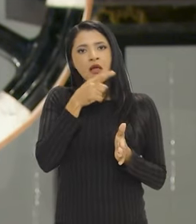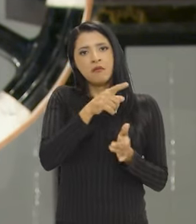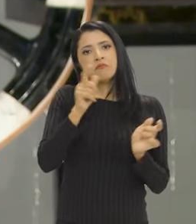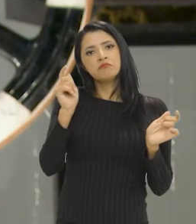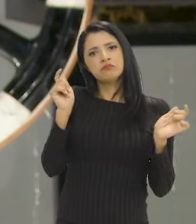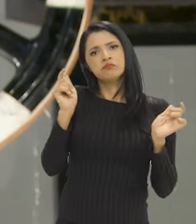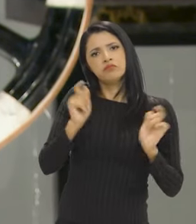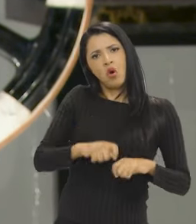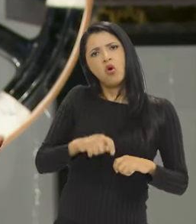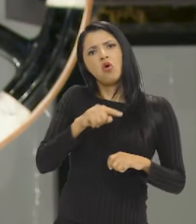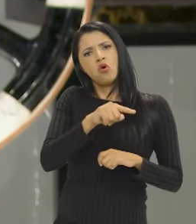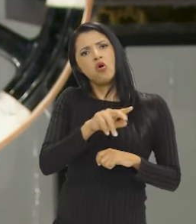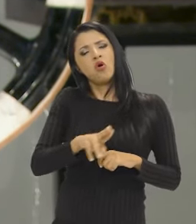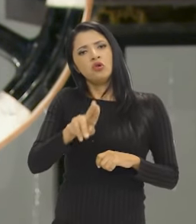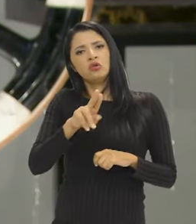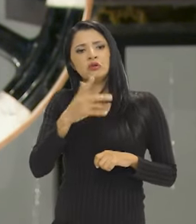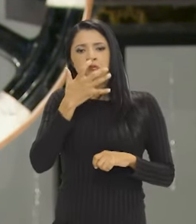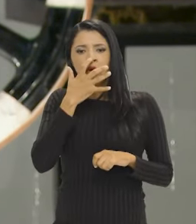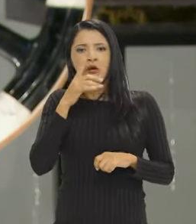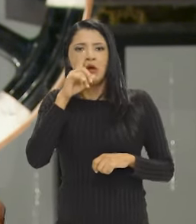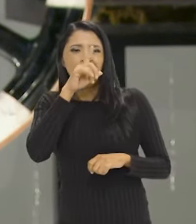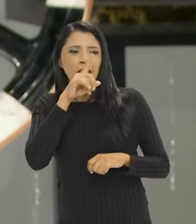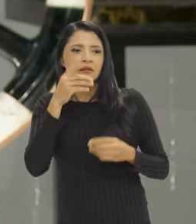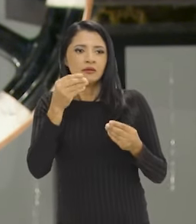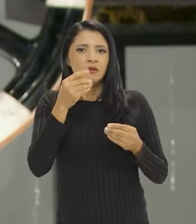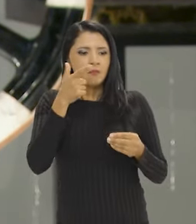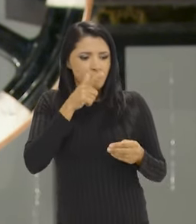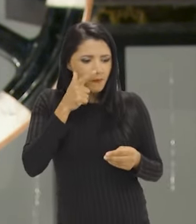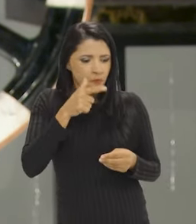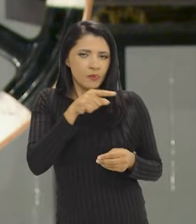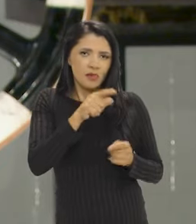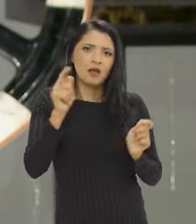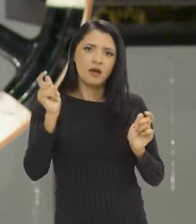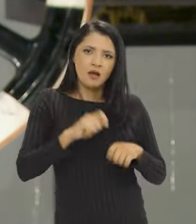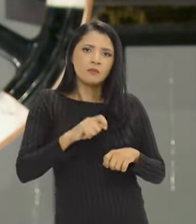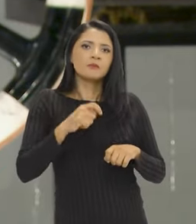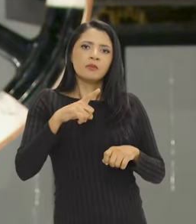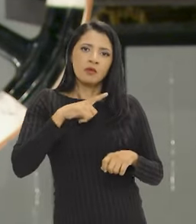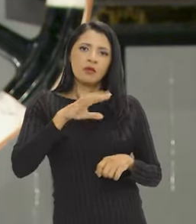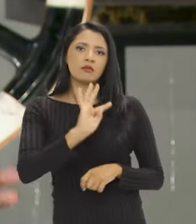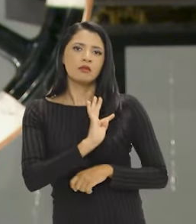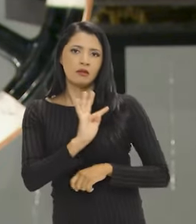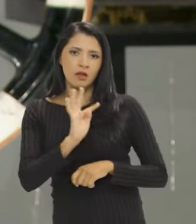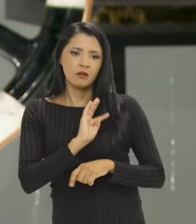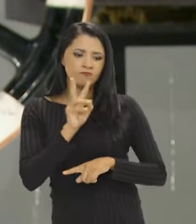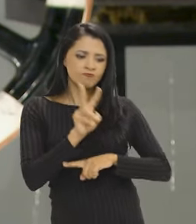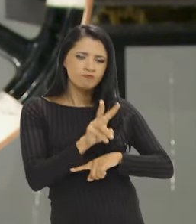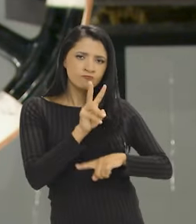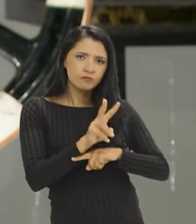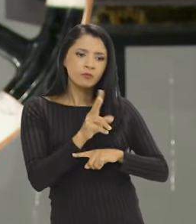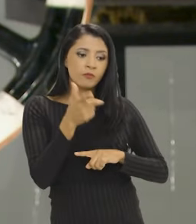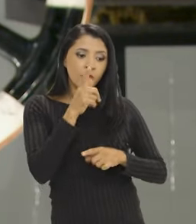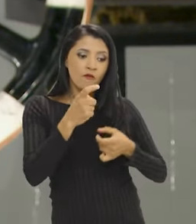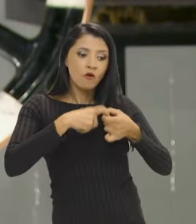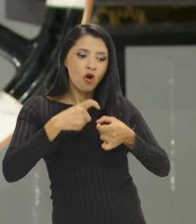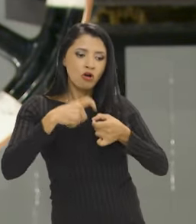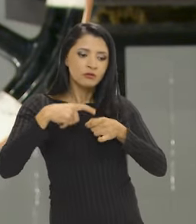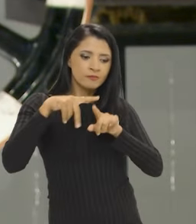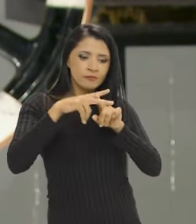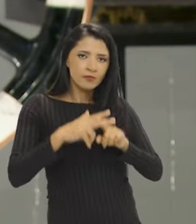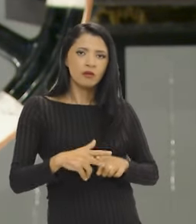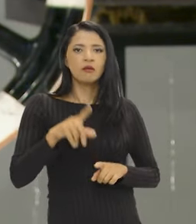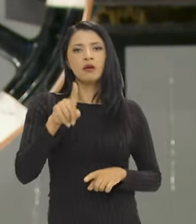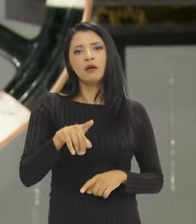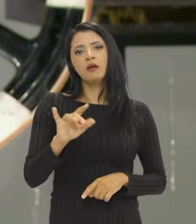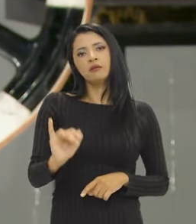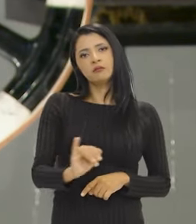analógico, ele pode ser, inclusive, ele pode sofrer algum dano, mas ele também, a gente tem técnicas de conservação e restauro